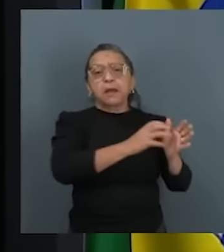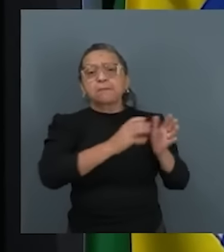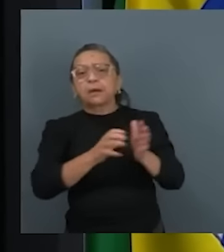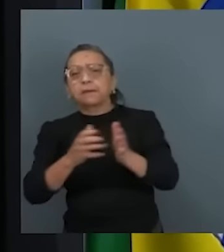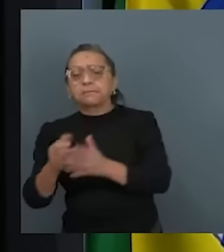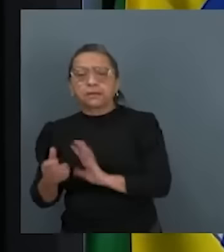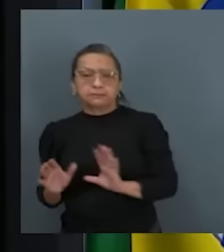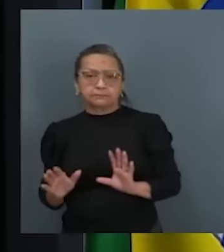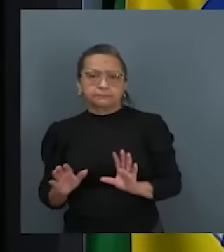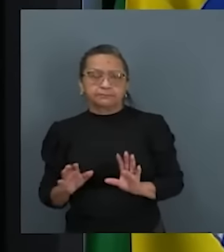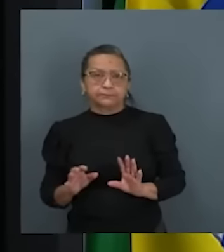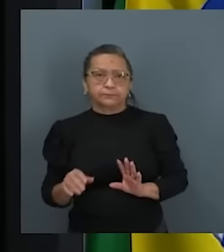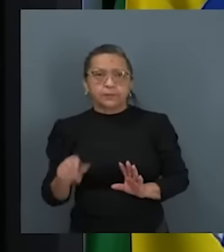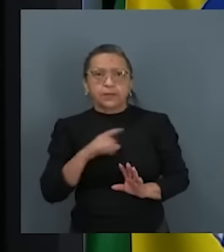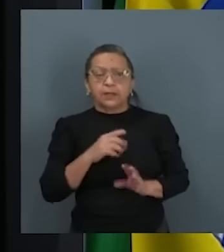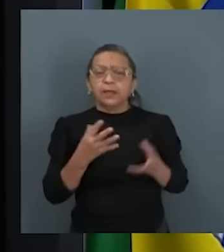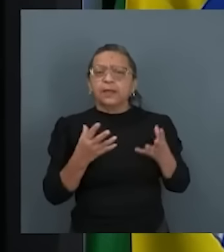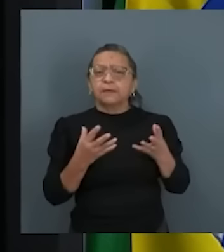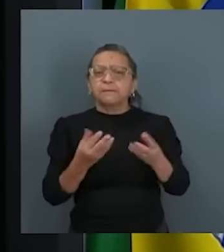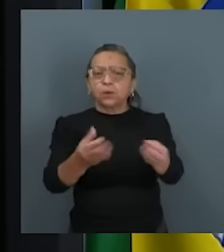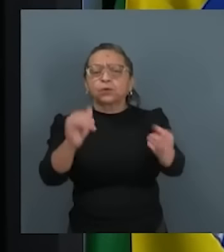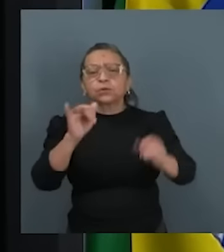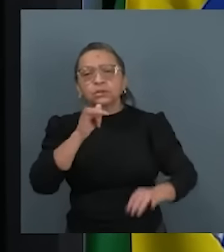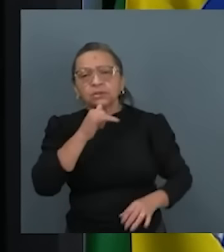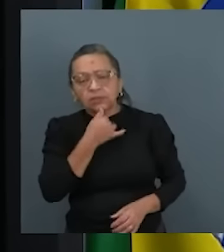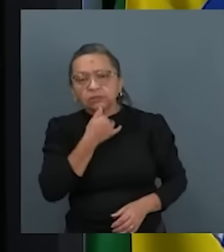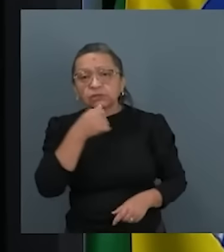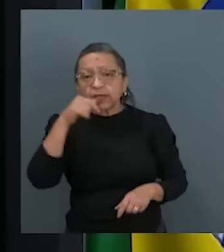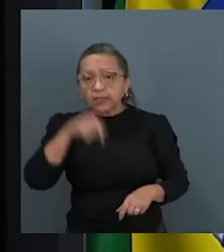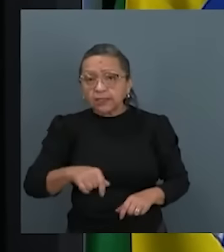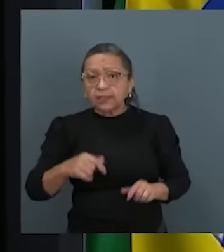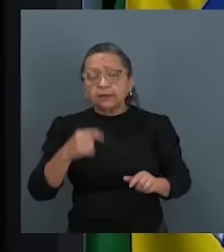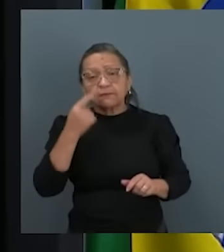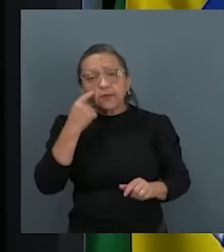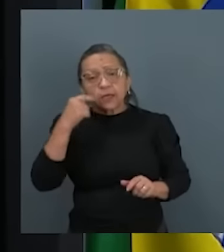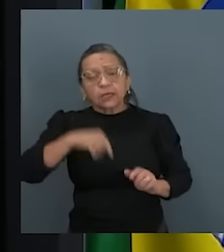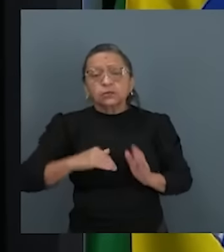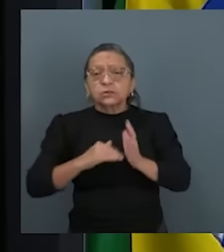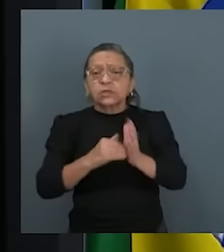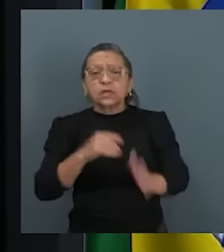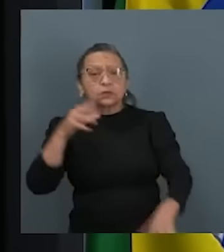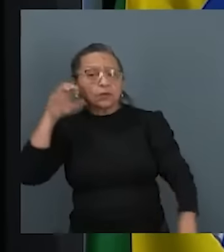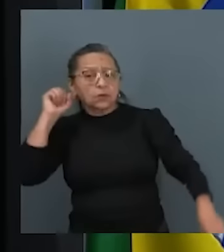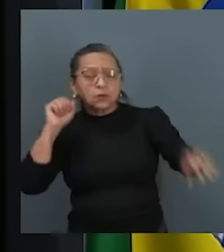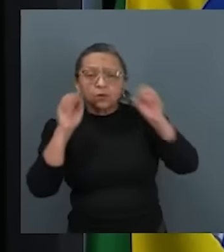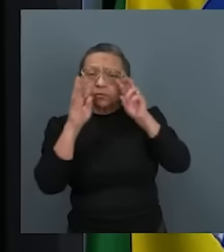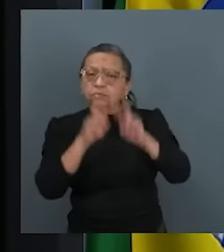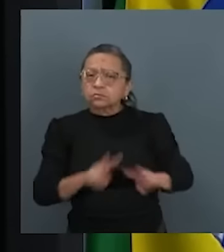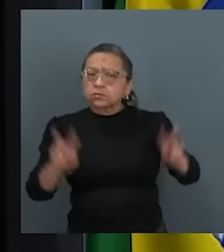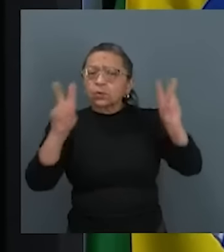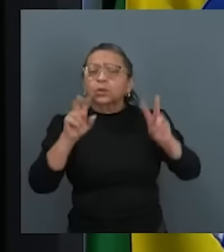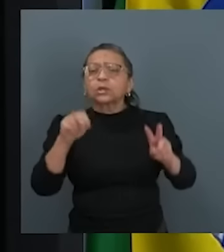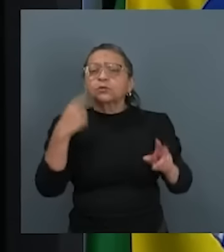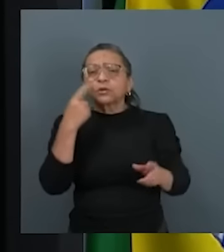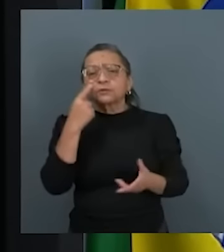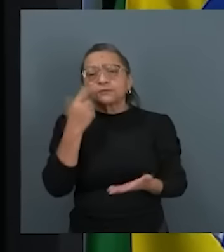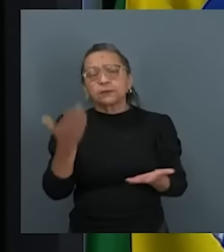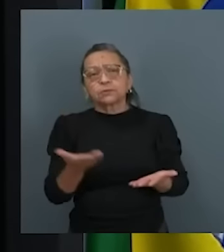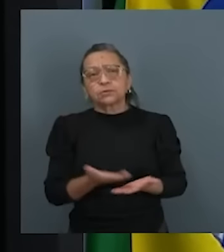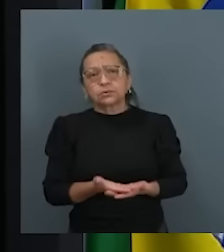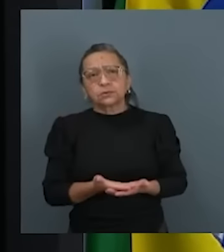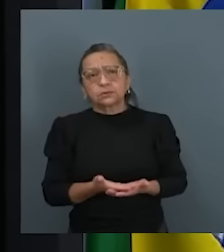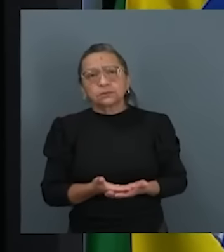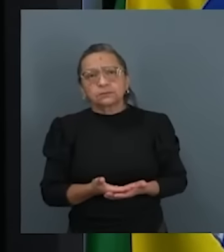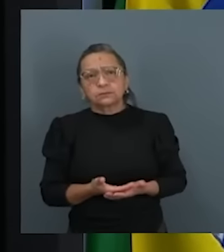E é muito triste estar nessa casa, ouvindo as falas que nós ouvimos, estamos